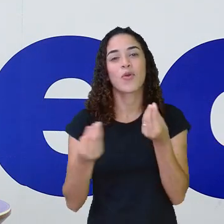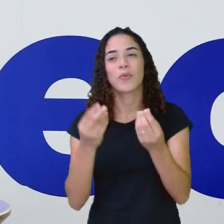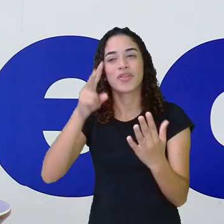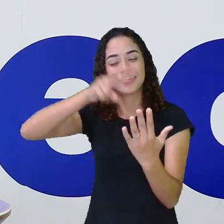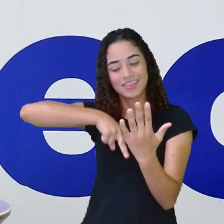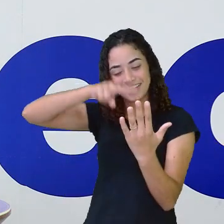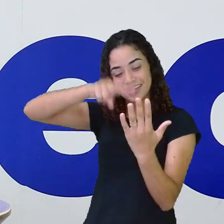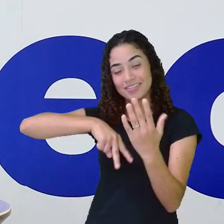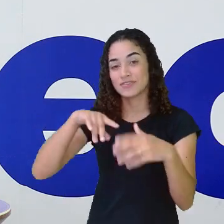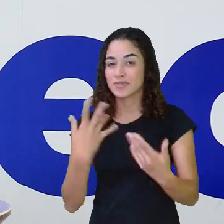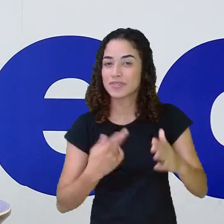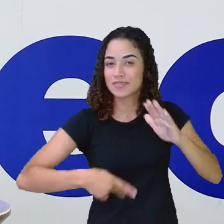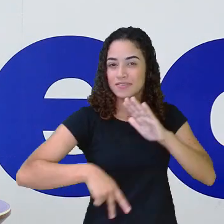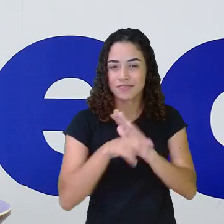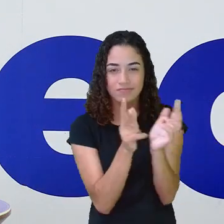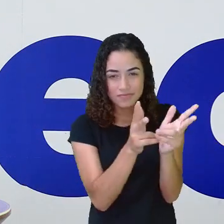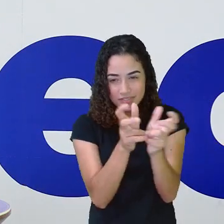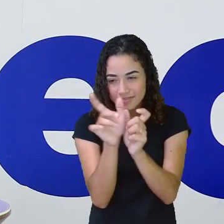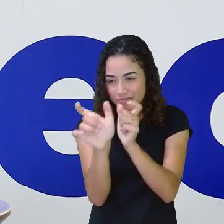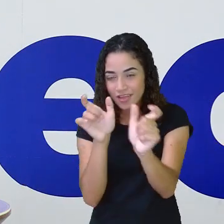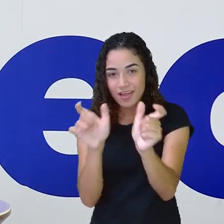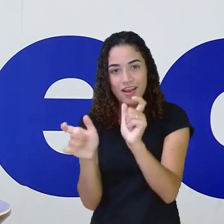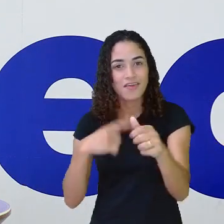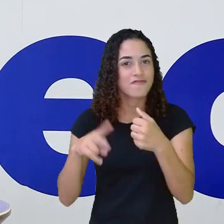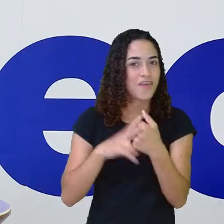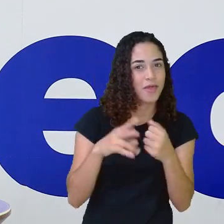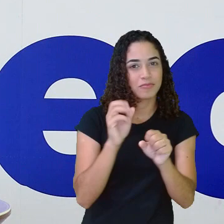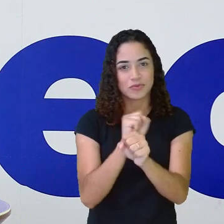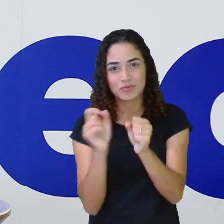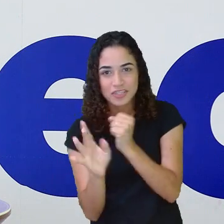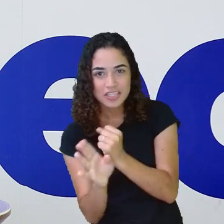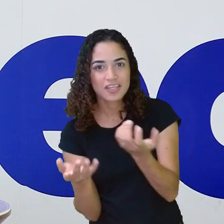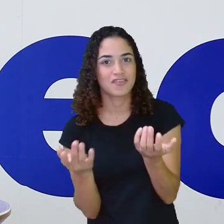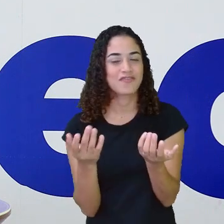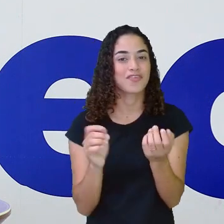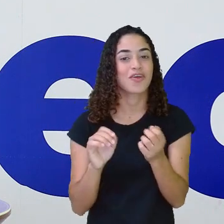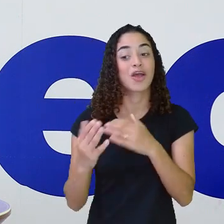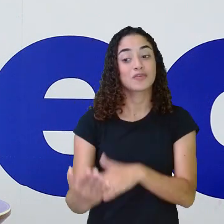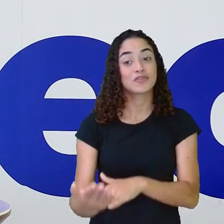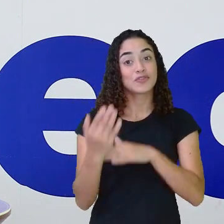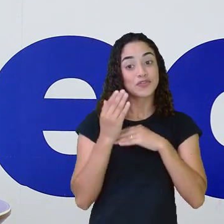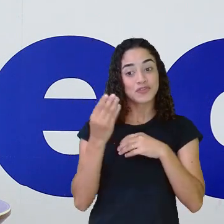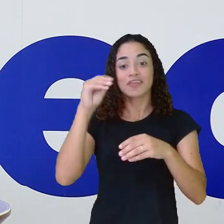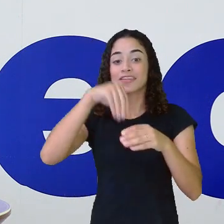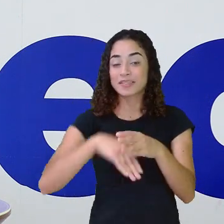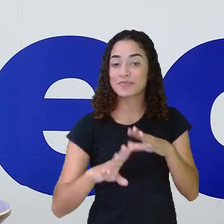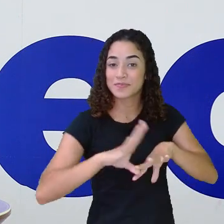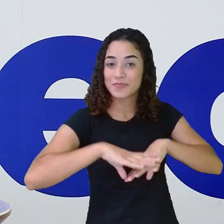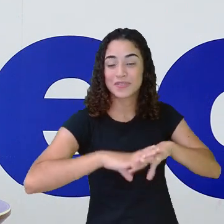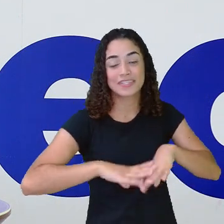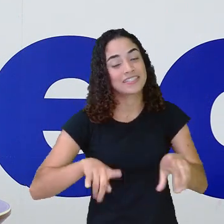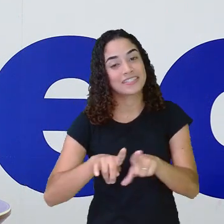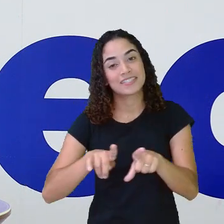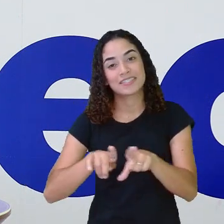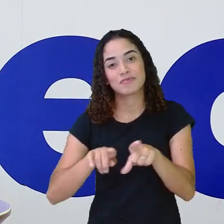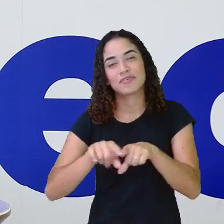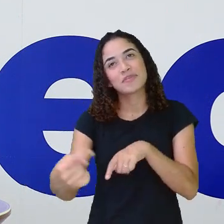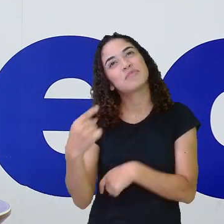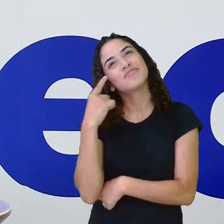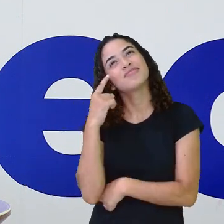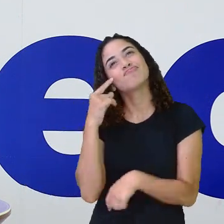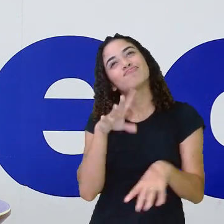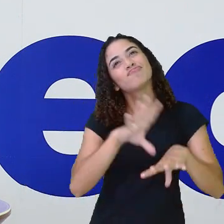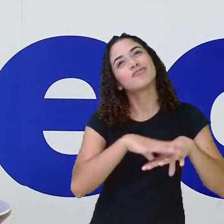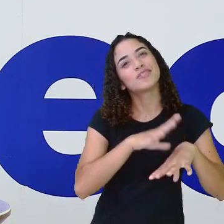própria identificação de palavras, de verbos substantivos, ajuda muito em matemática também. Então, não pensem que